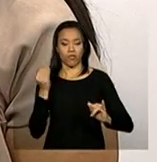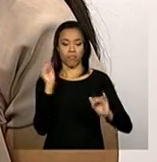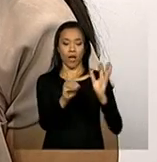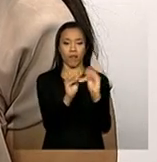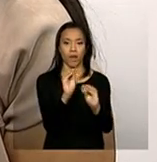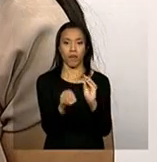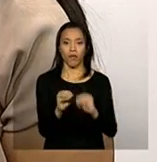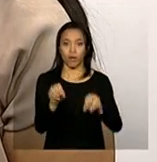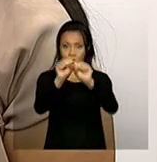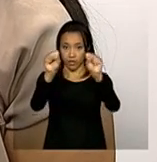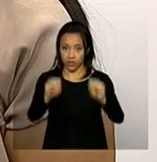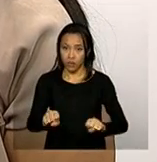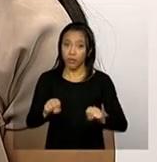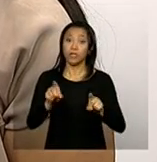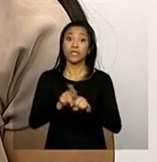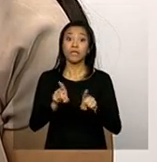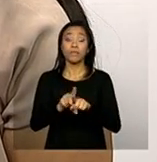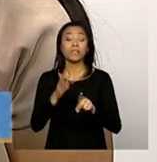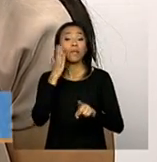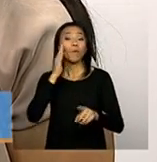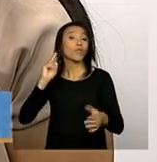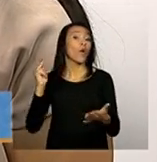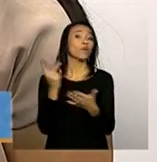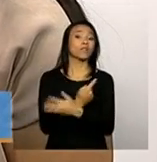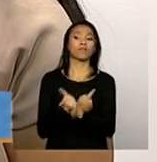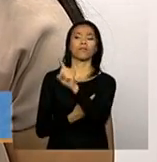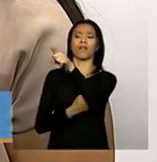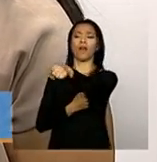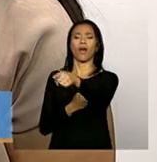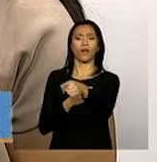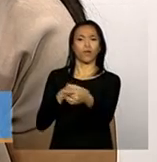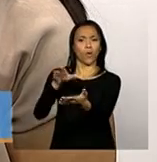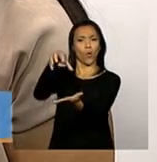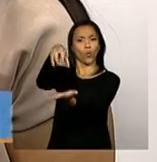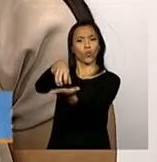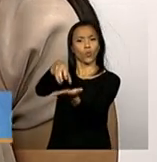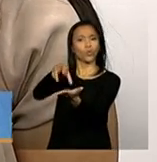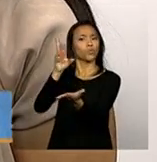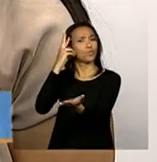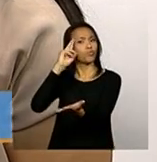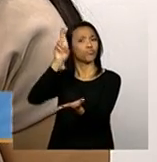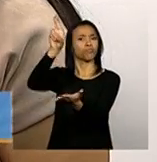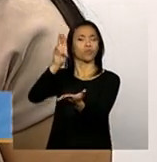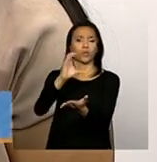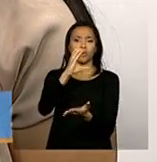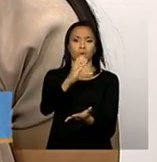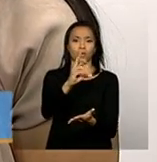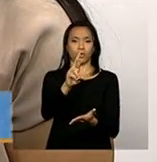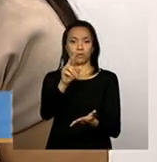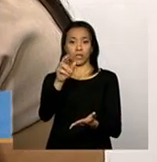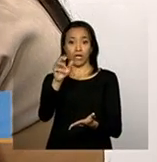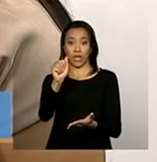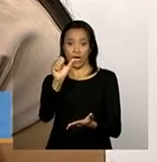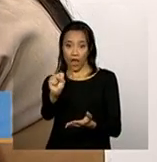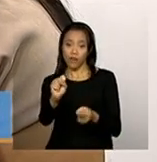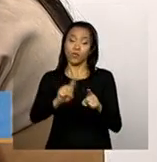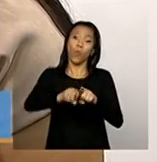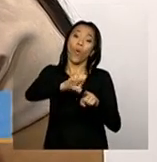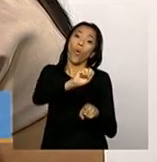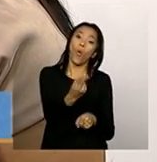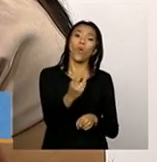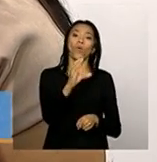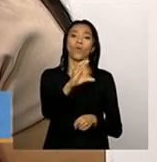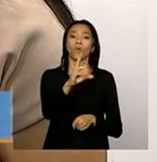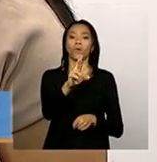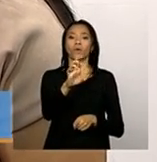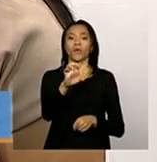verificar na ponta, no caso, ou com a gestão ou com as unidades, os CRAS, os CREAS, verificar se aquela informação foi